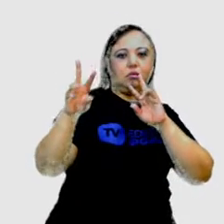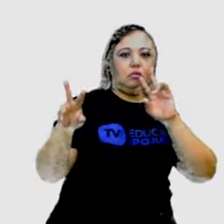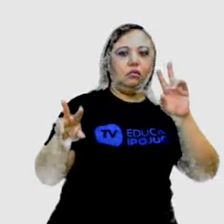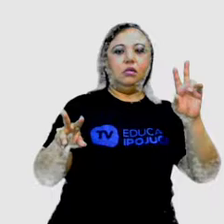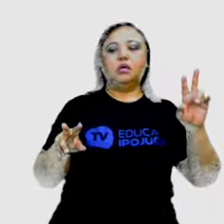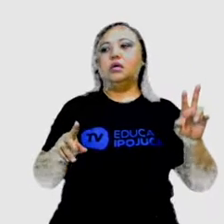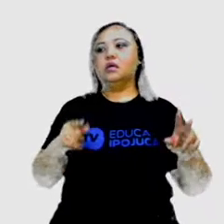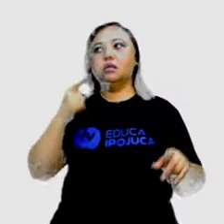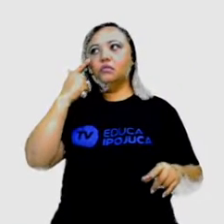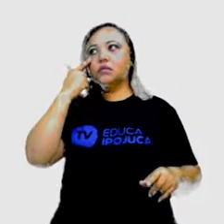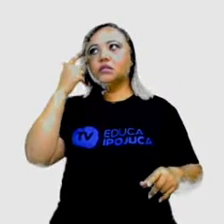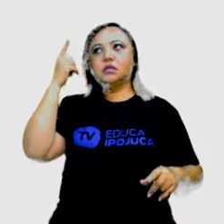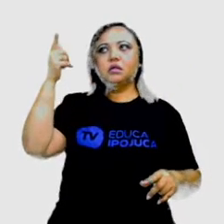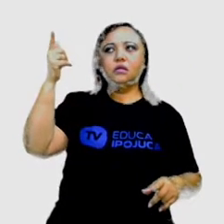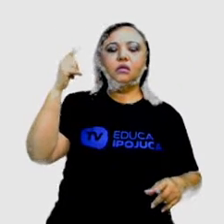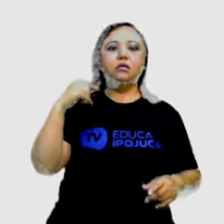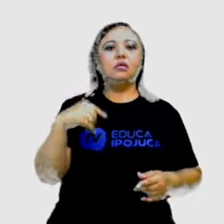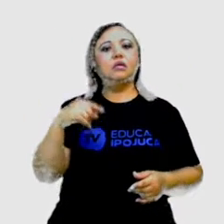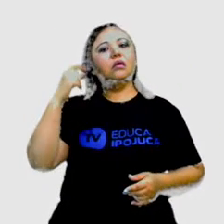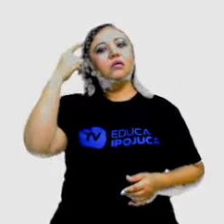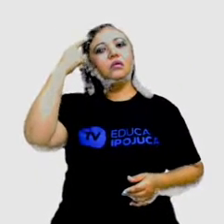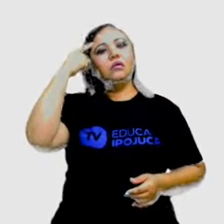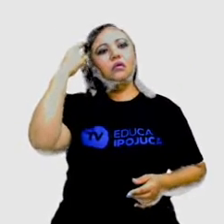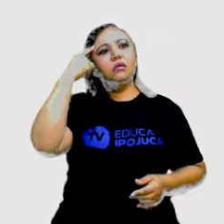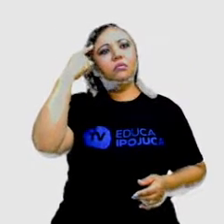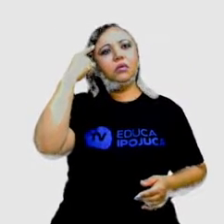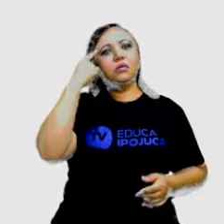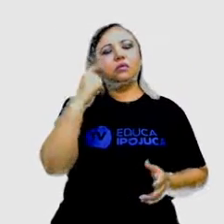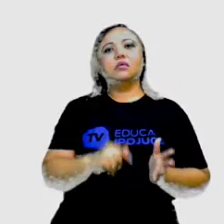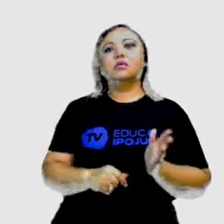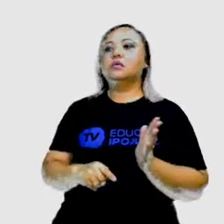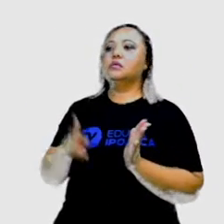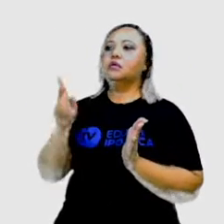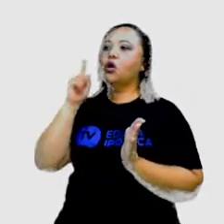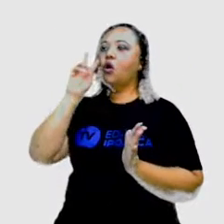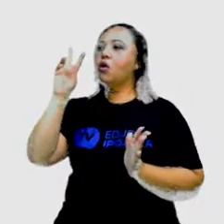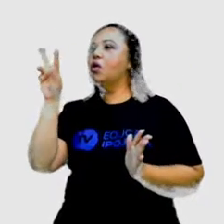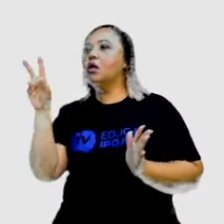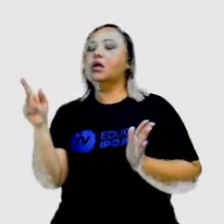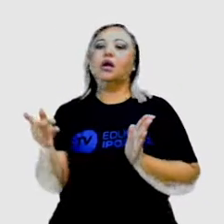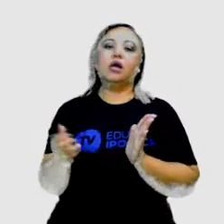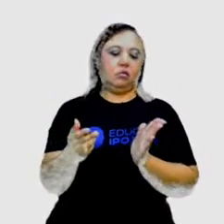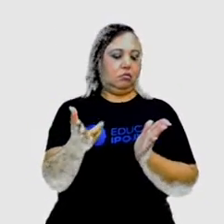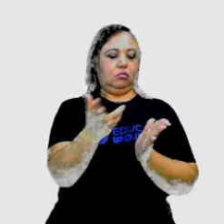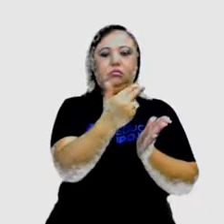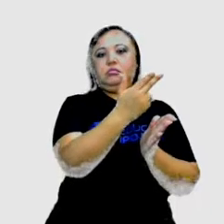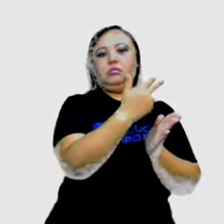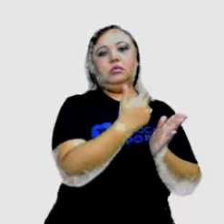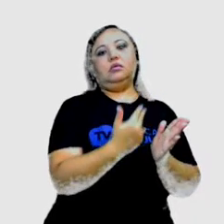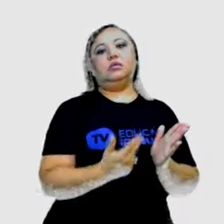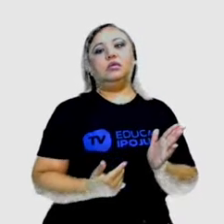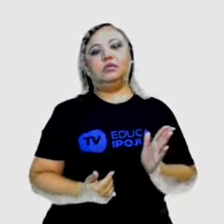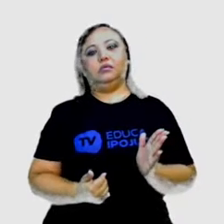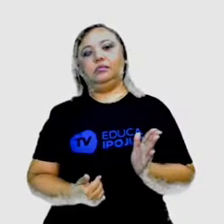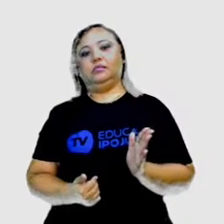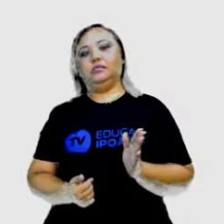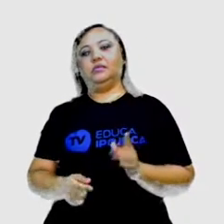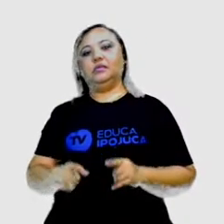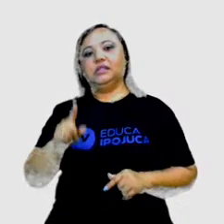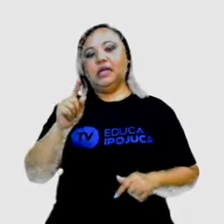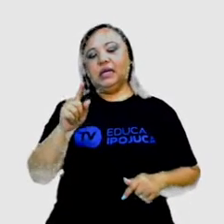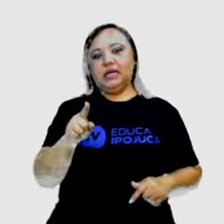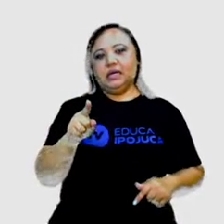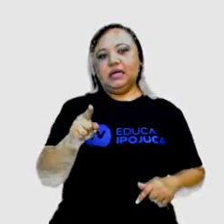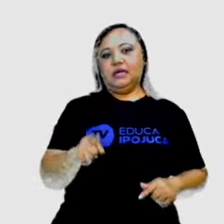um desenho, o que você está pensando, faz um desenho livre, aí você fica, ah, eu não sei o que vai sair. Mas, de repente, você